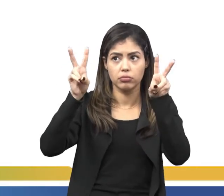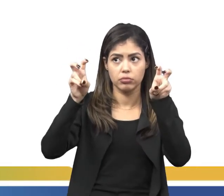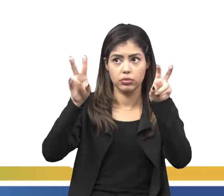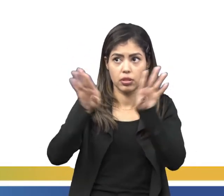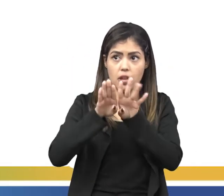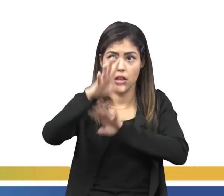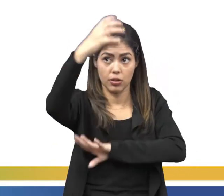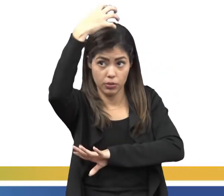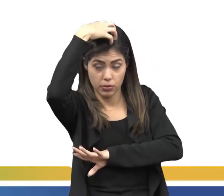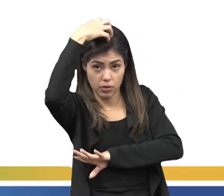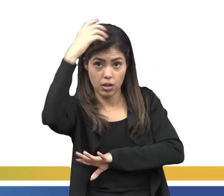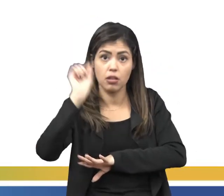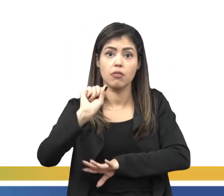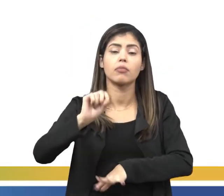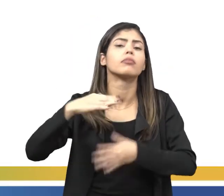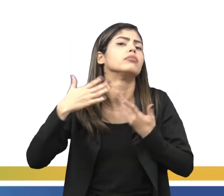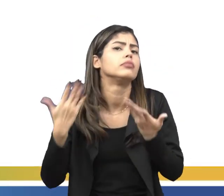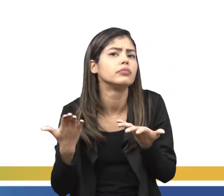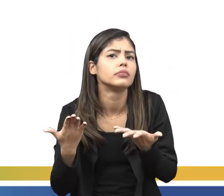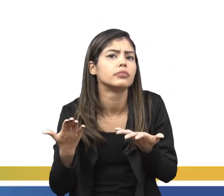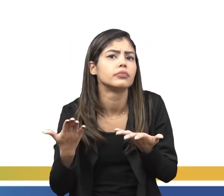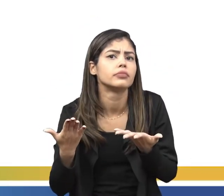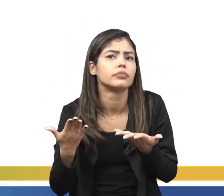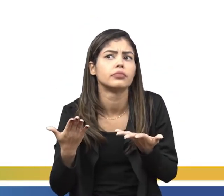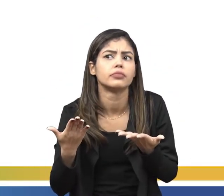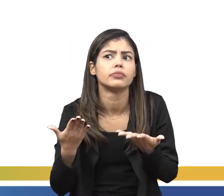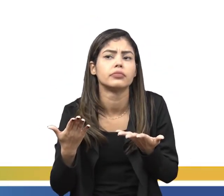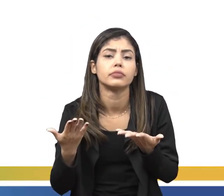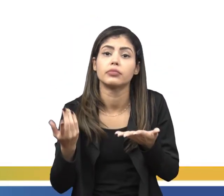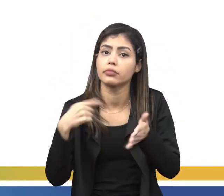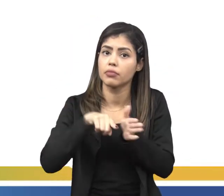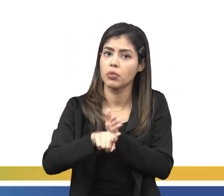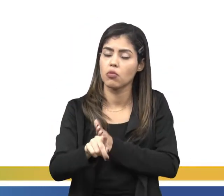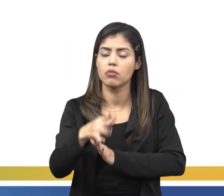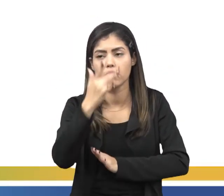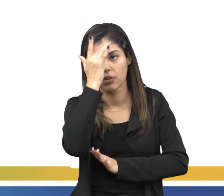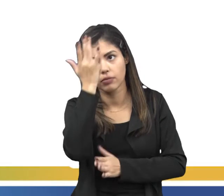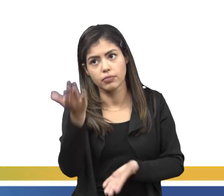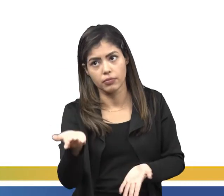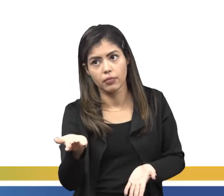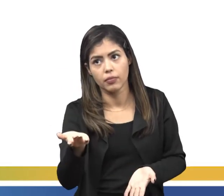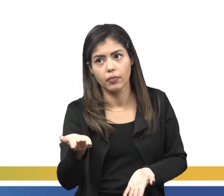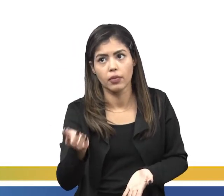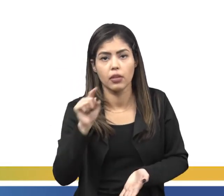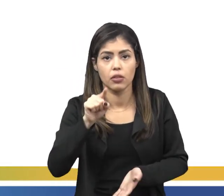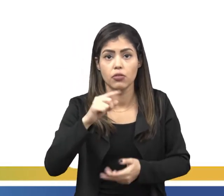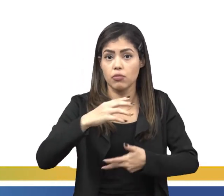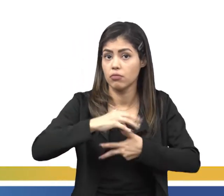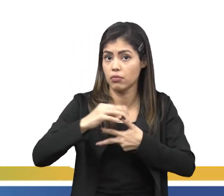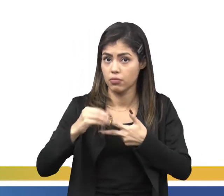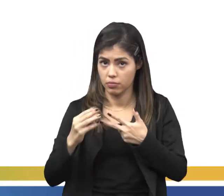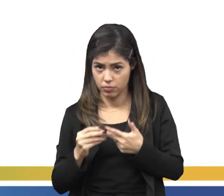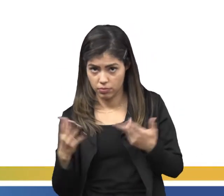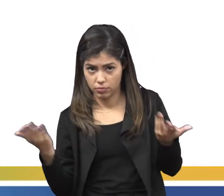direito divino do rei, intitula-se, muito simples essa pergunta, de um vestibular,